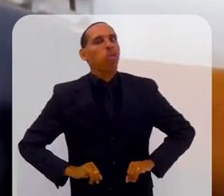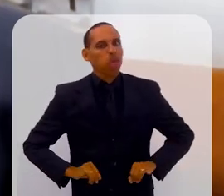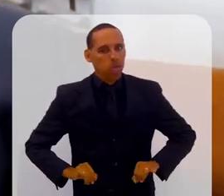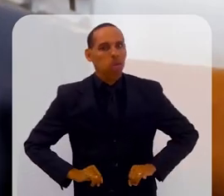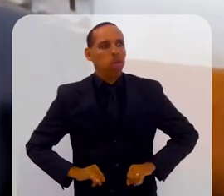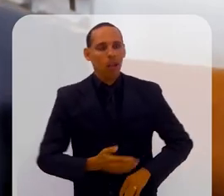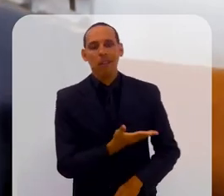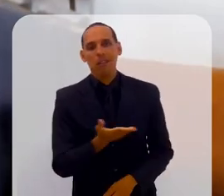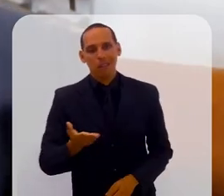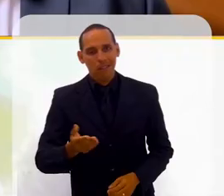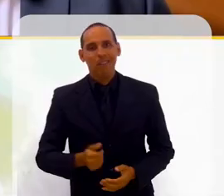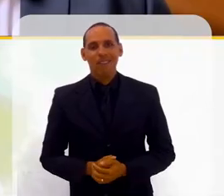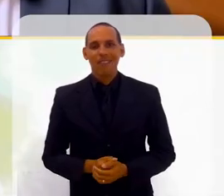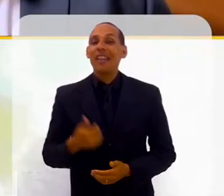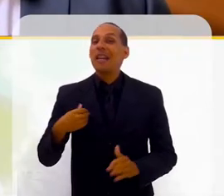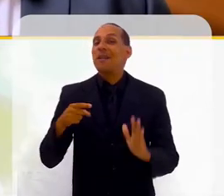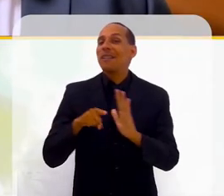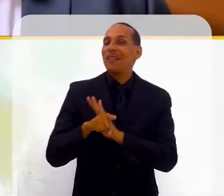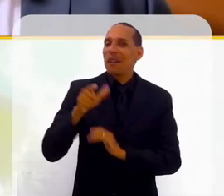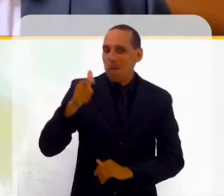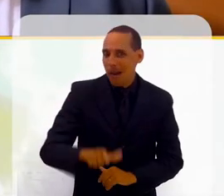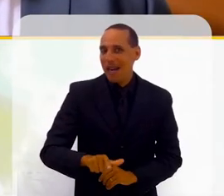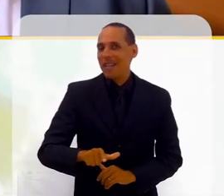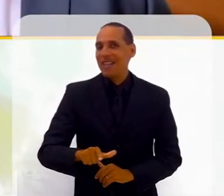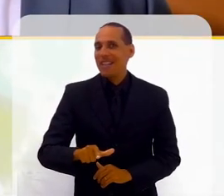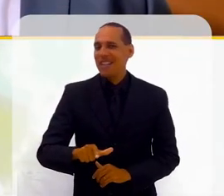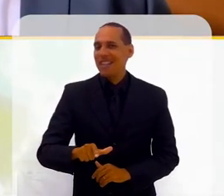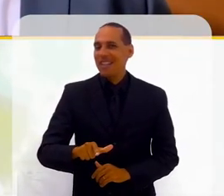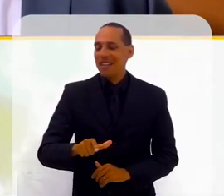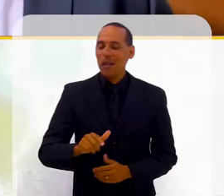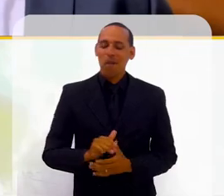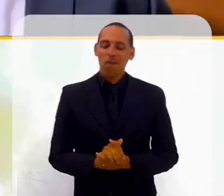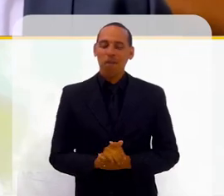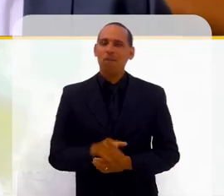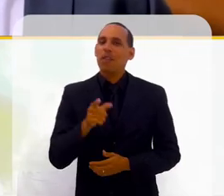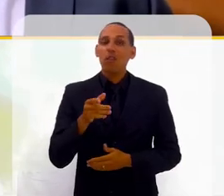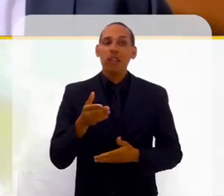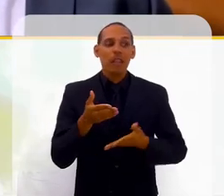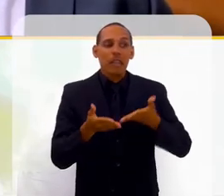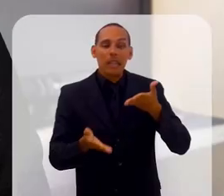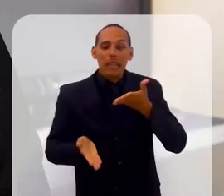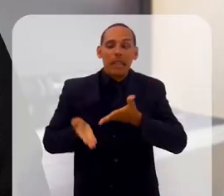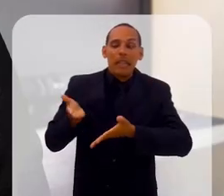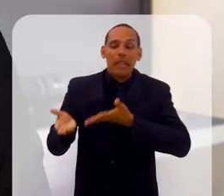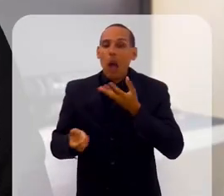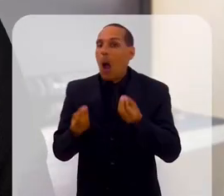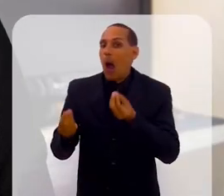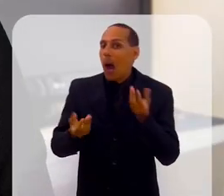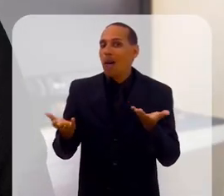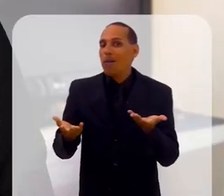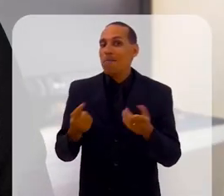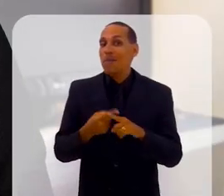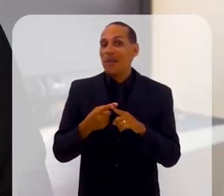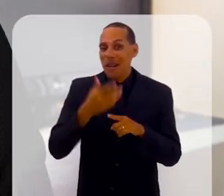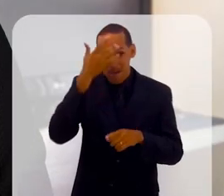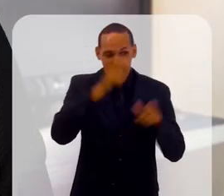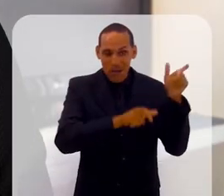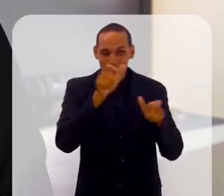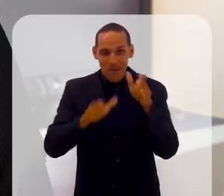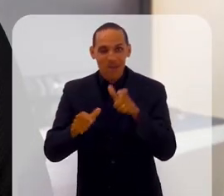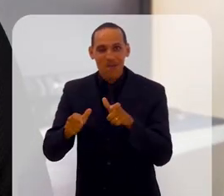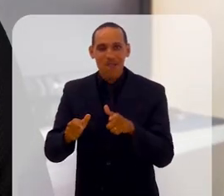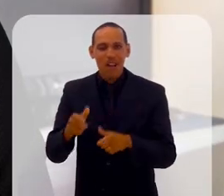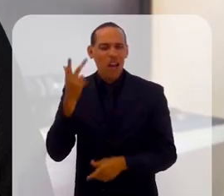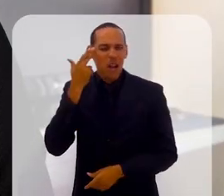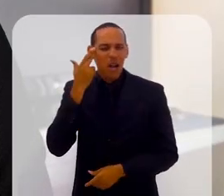mão dele. E vou te perguntar mais uma vez como você lidou com isso. Por quê? Porque as pessoas ficam